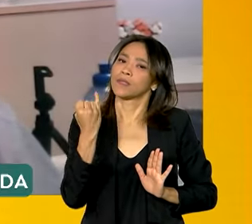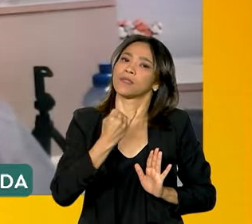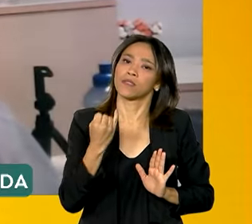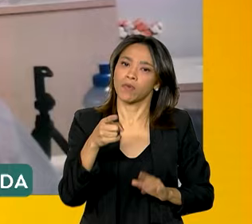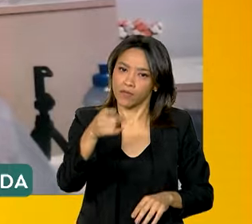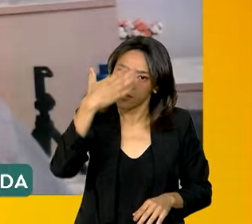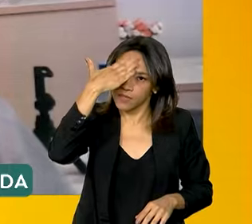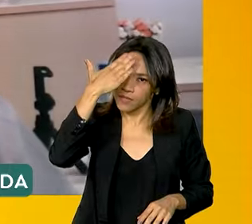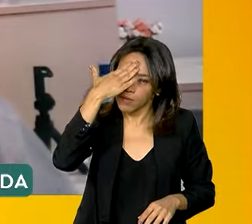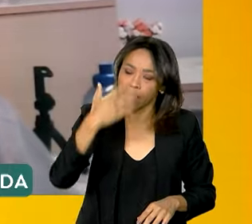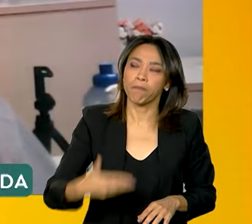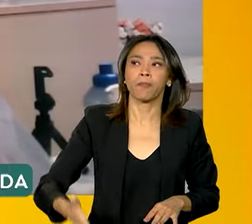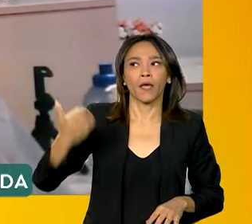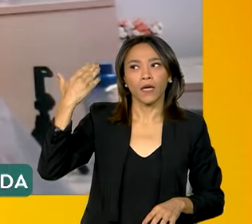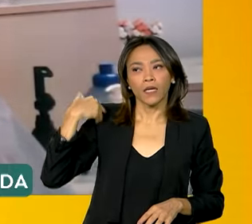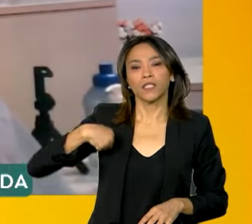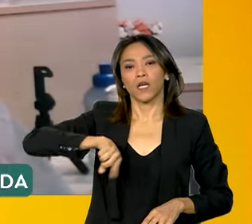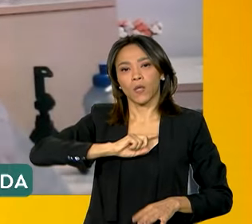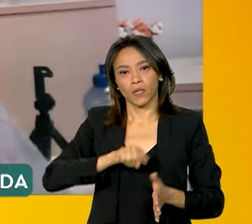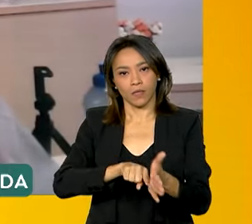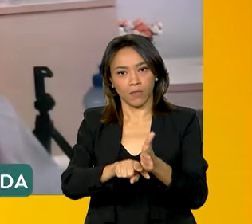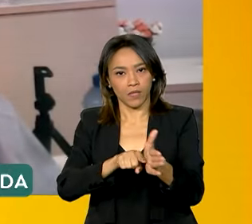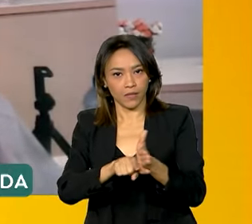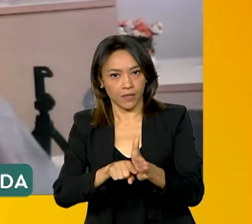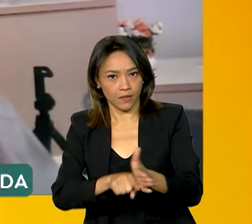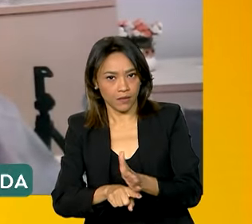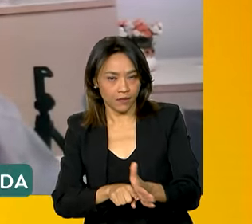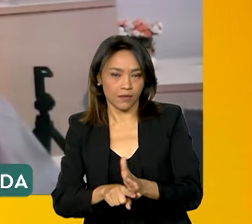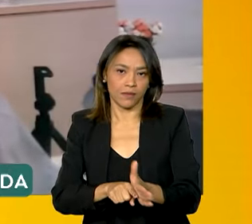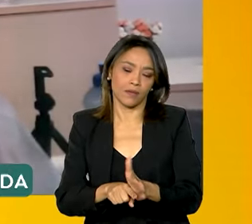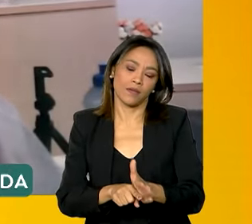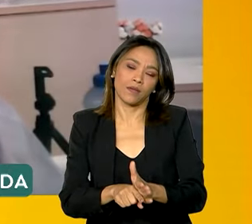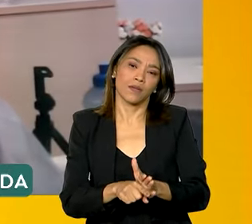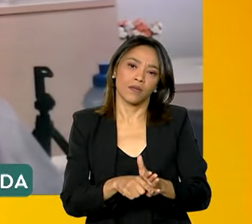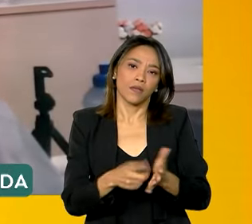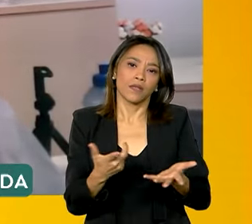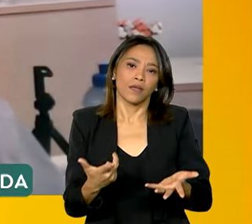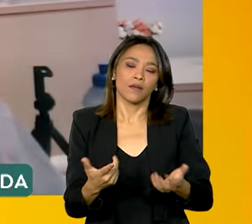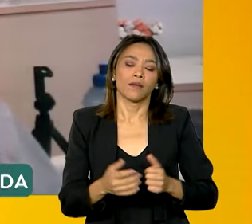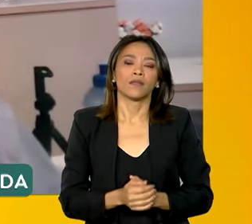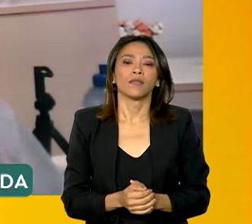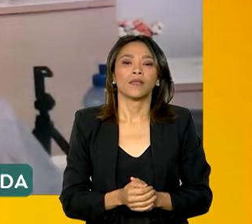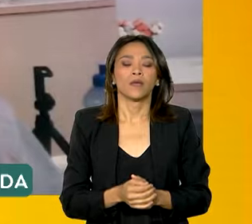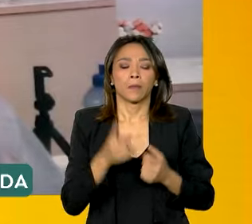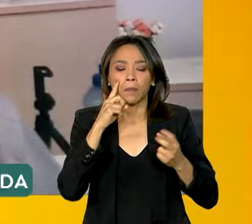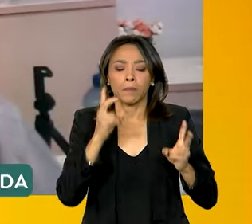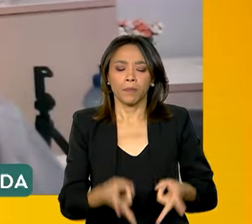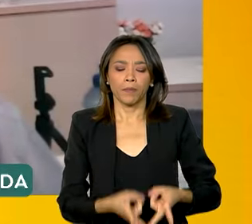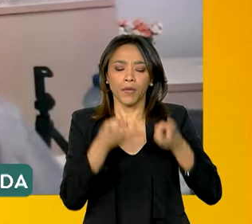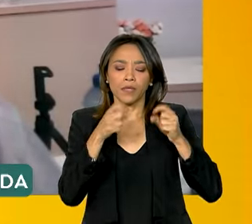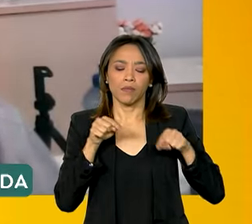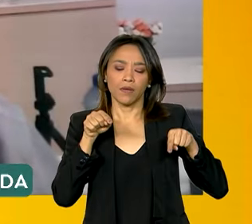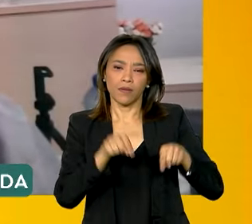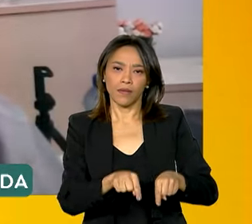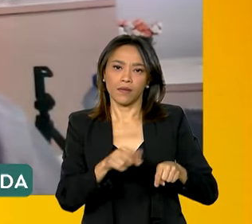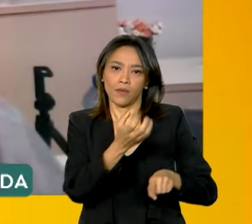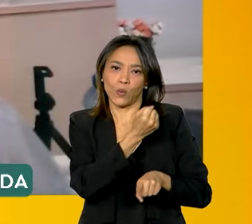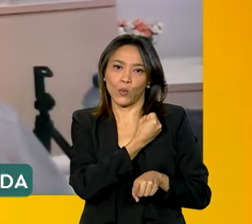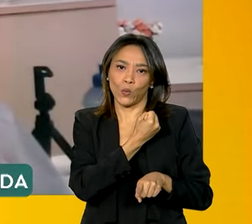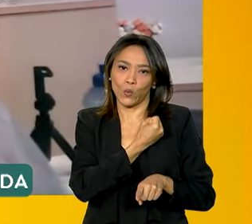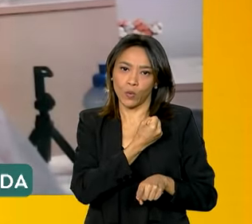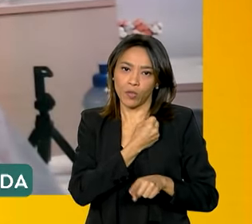a nossa pesquisa aqui, não no alunoário, mas a gente entrando em detalhes, observamos que o número de